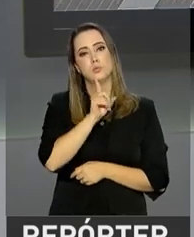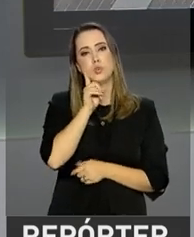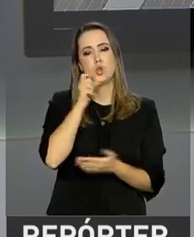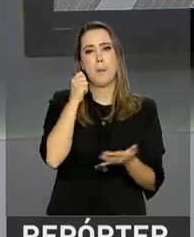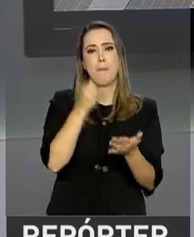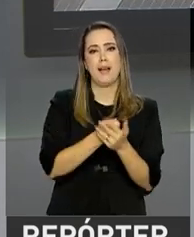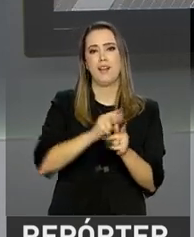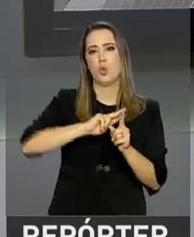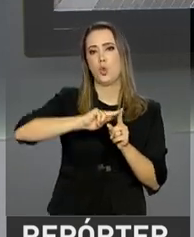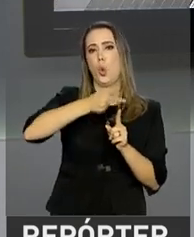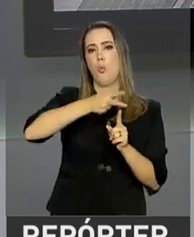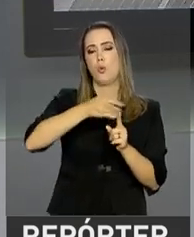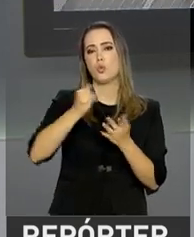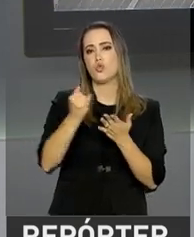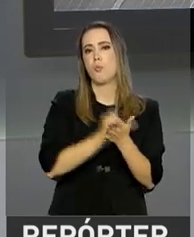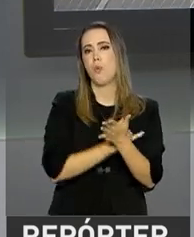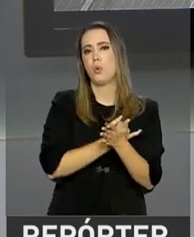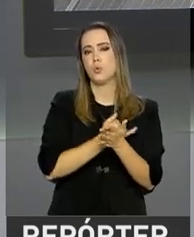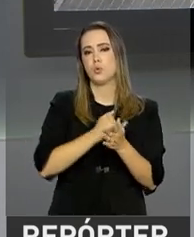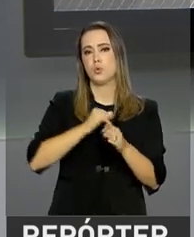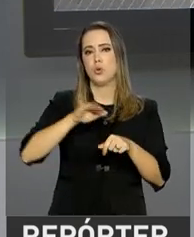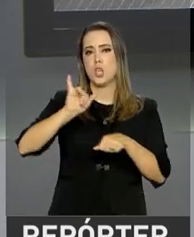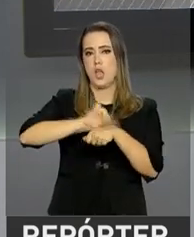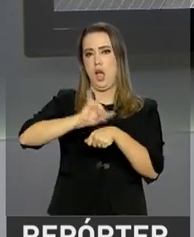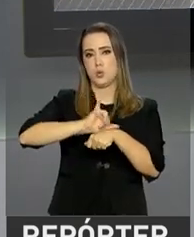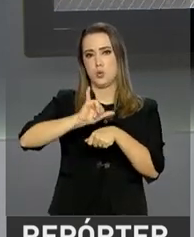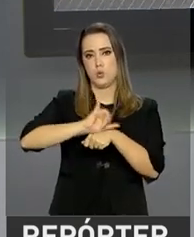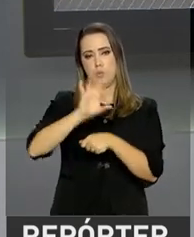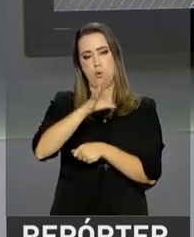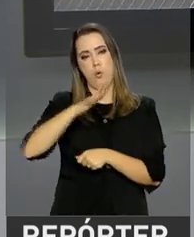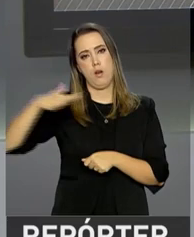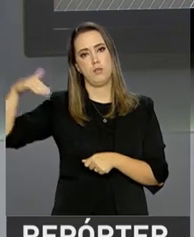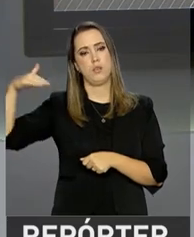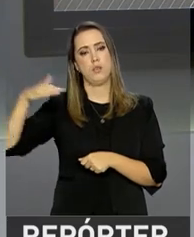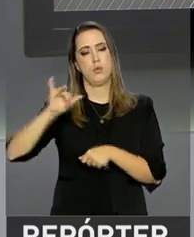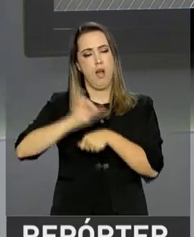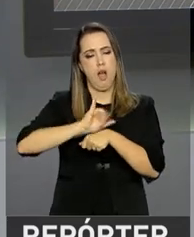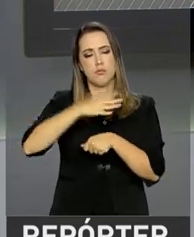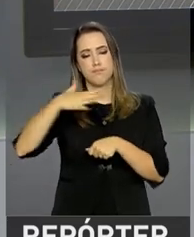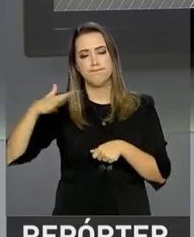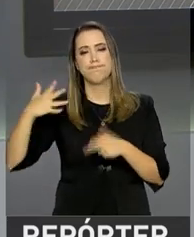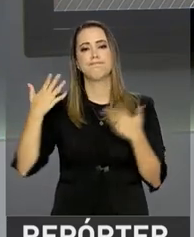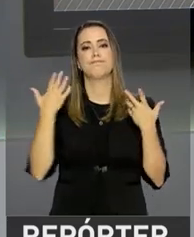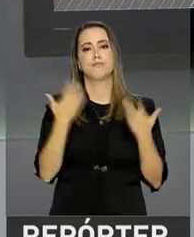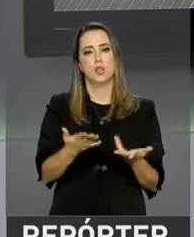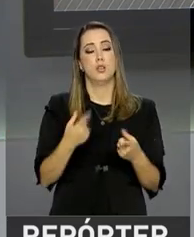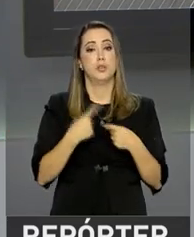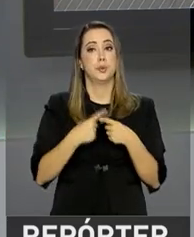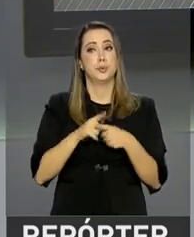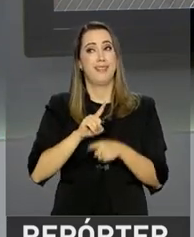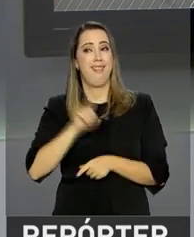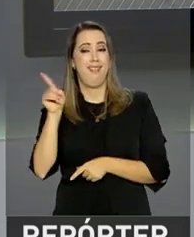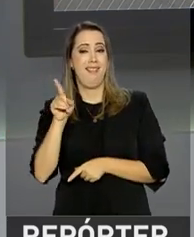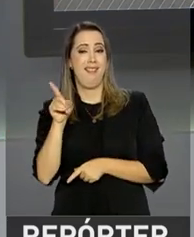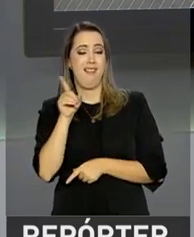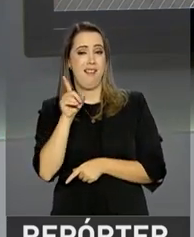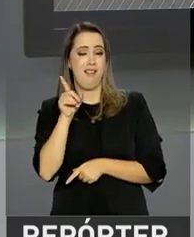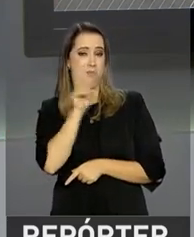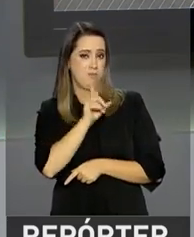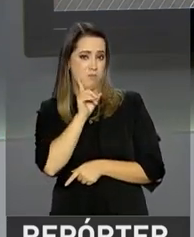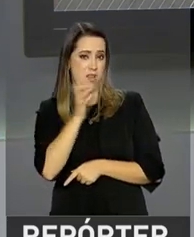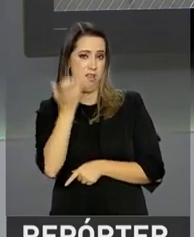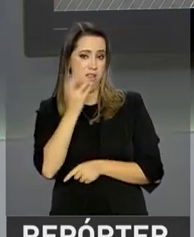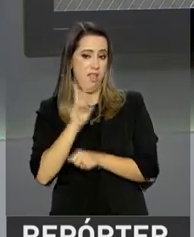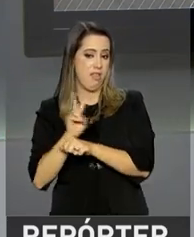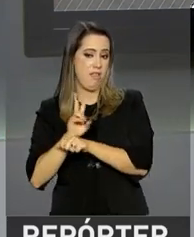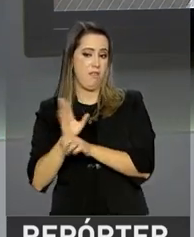alumínio no país. Um dos argumentos do presidente norte-americano, Donald Trump, é defender as indústrias locais. Para o governo brasileiro, a